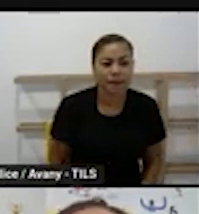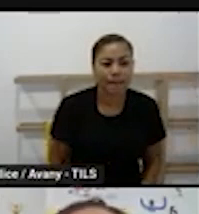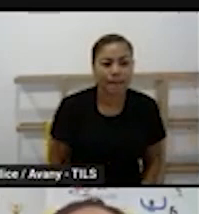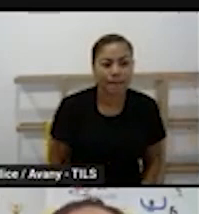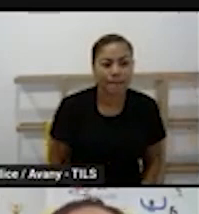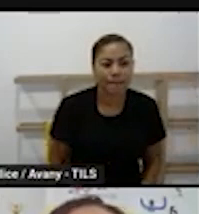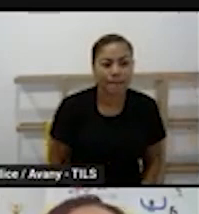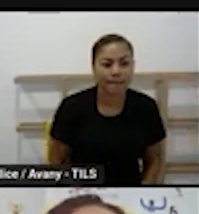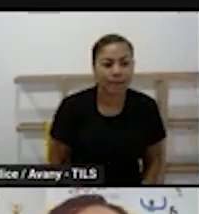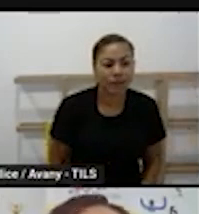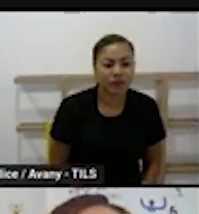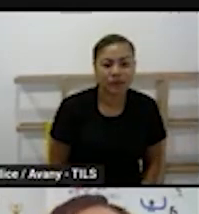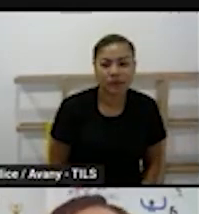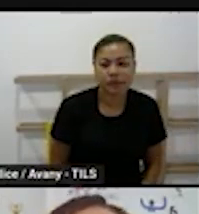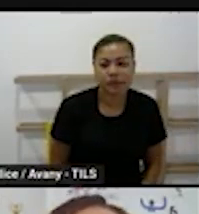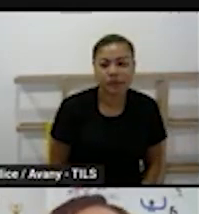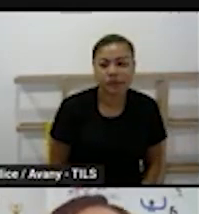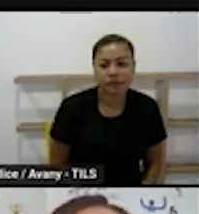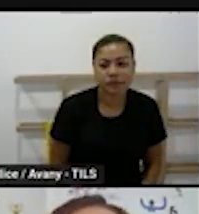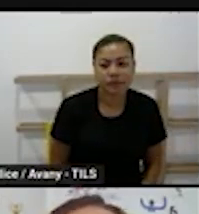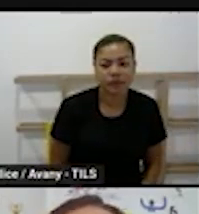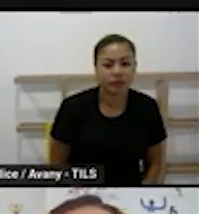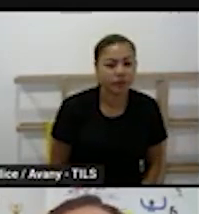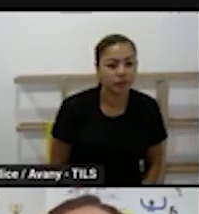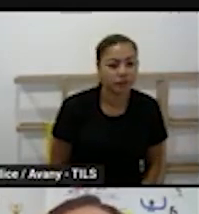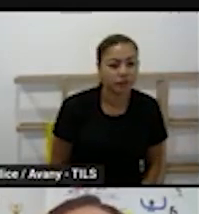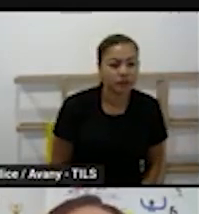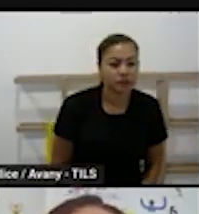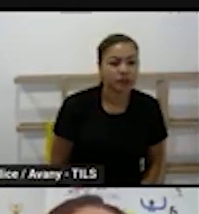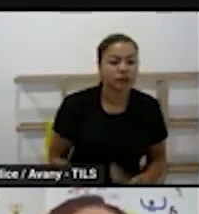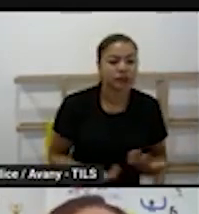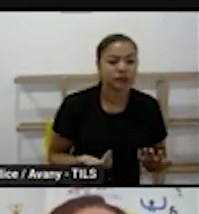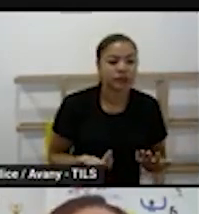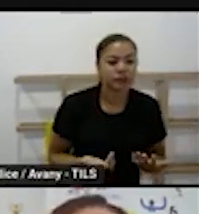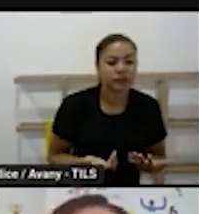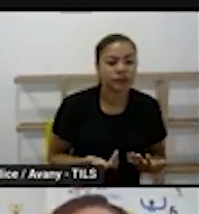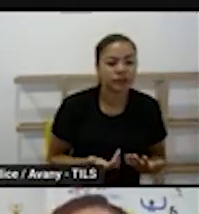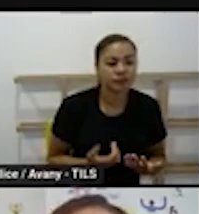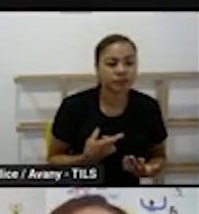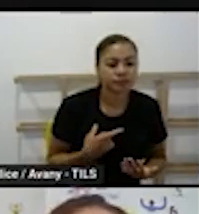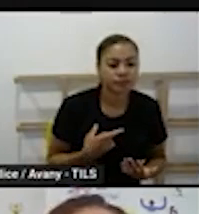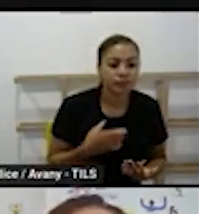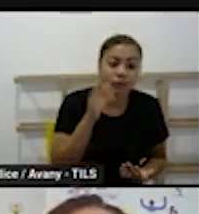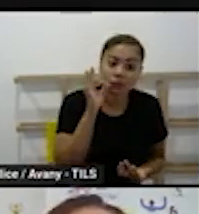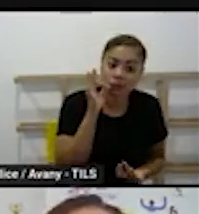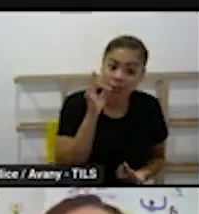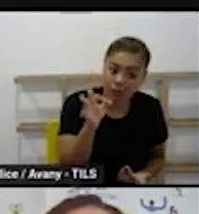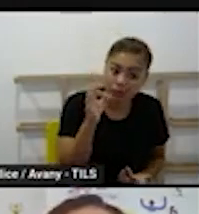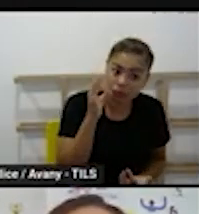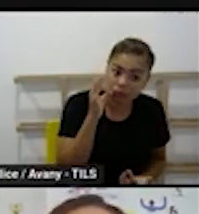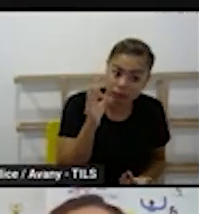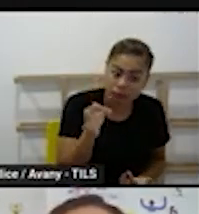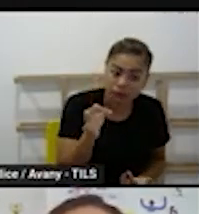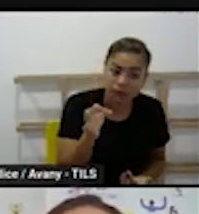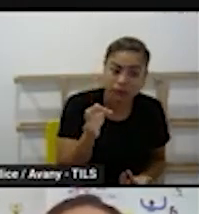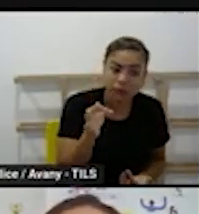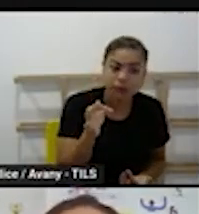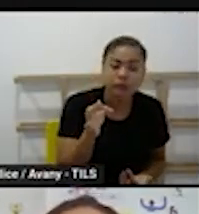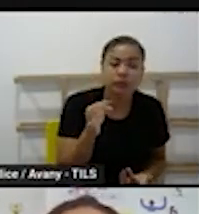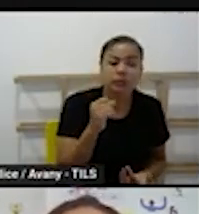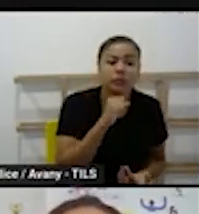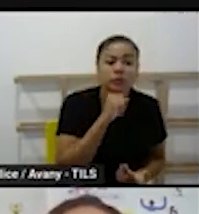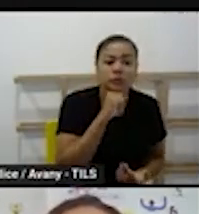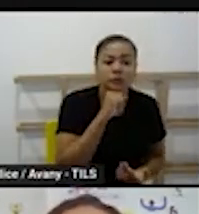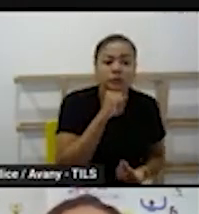e aí a gente traz aqui uma uma uma sugestão de tempo integral que aqui tem um turno matutino